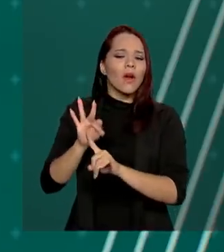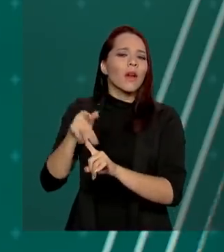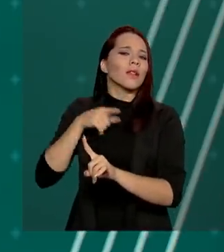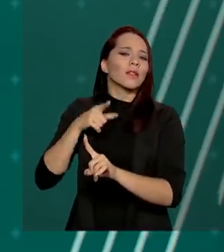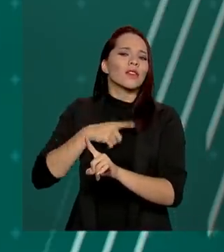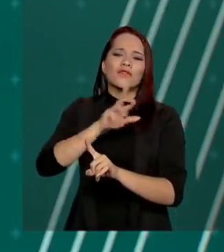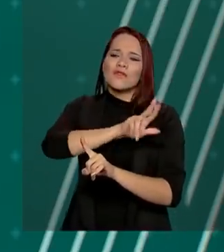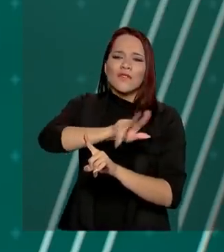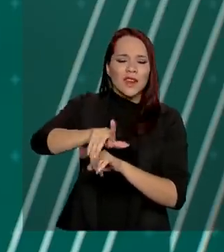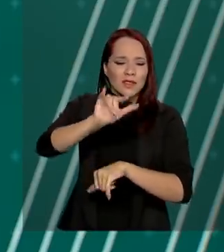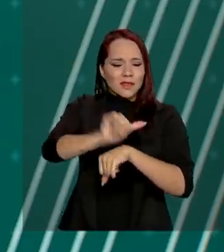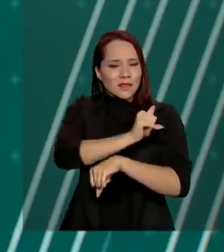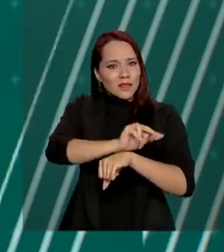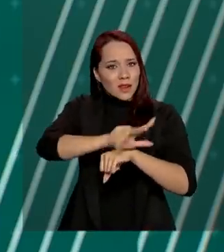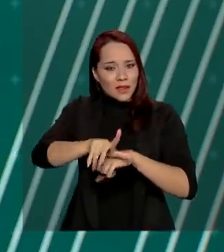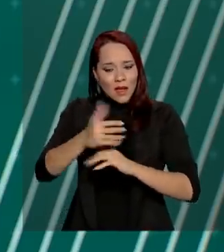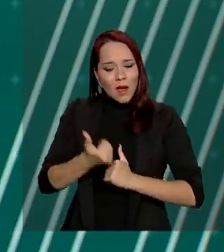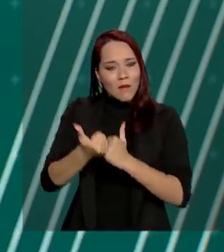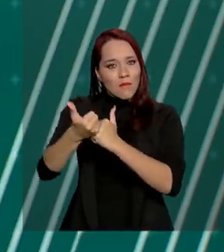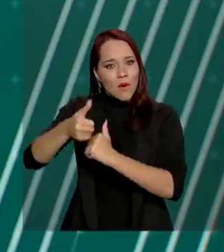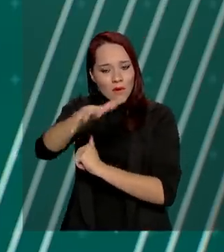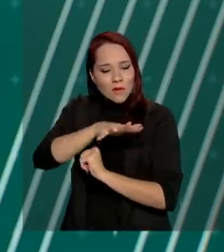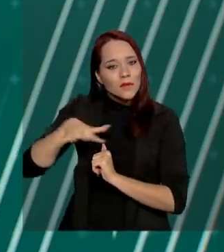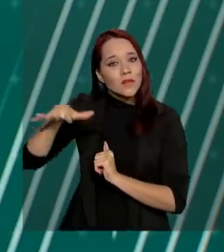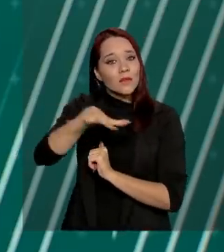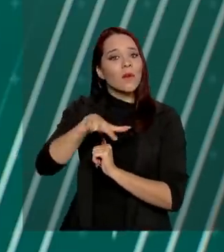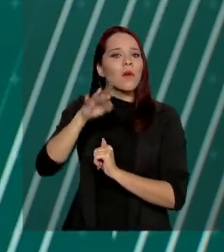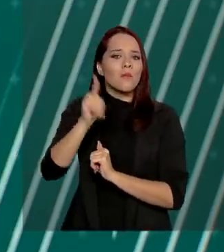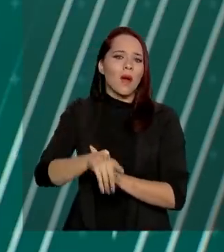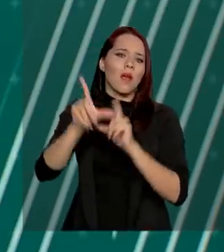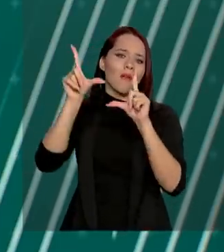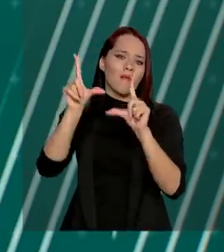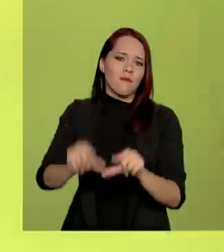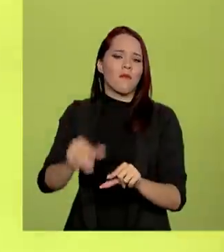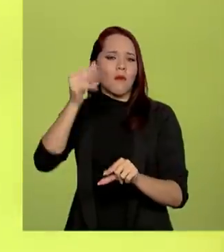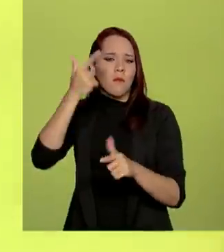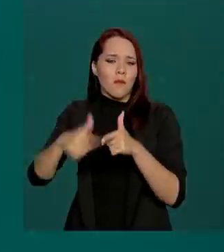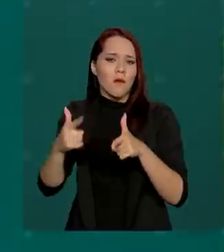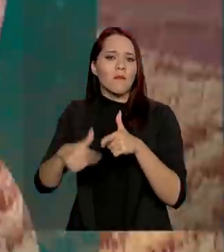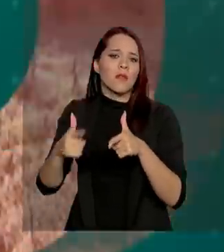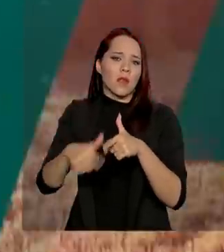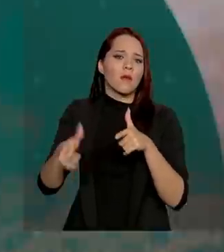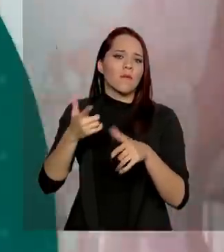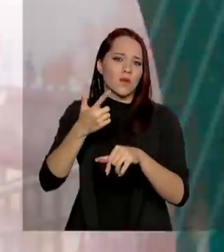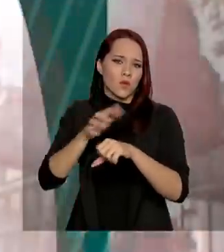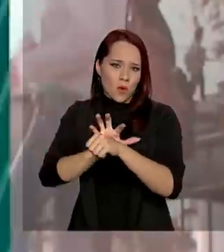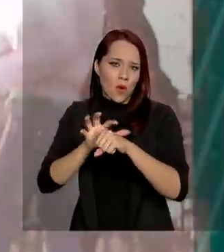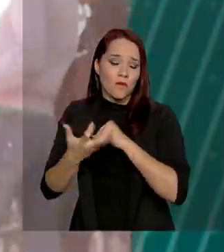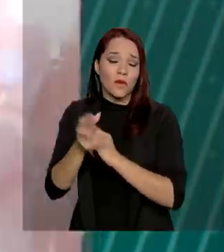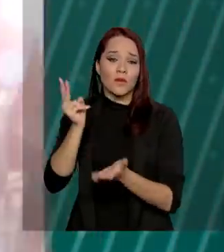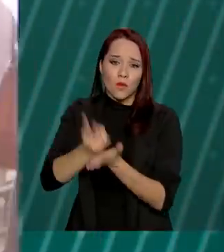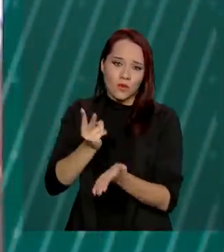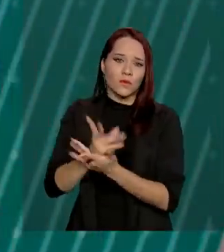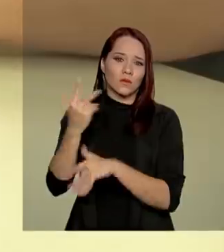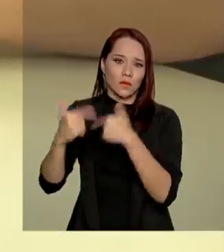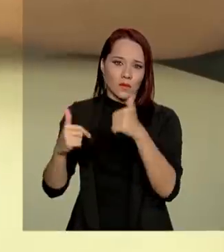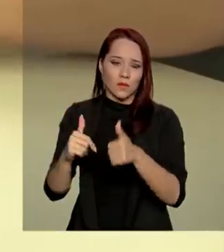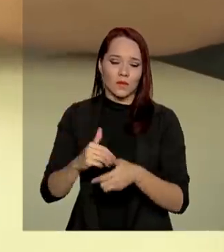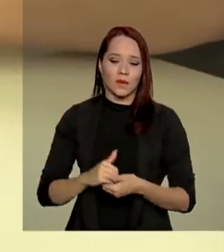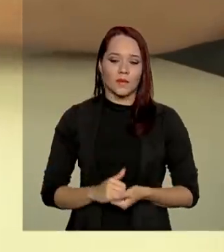série de medidas de apoio ao setor para minimizar os impactos da crise e preservar os empregos.